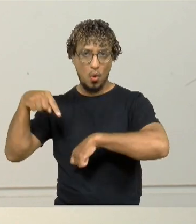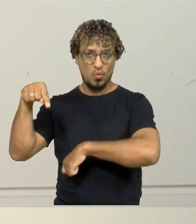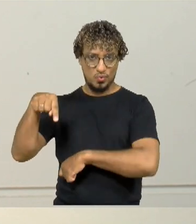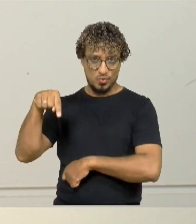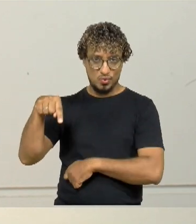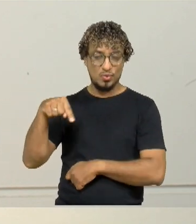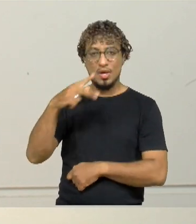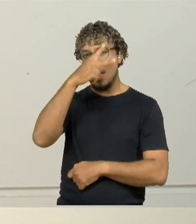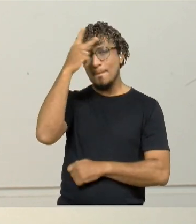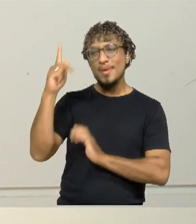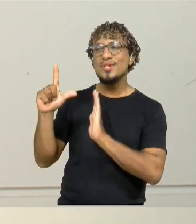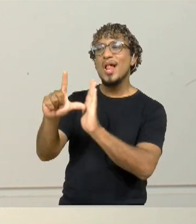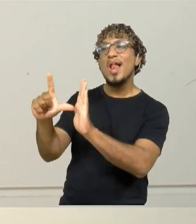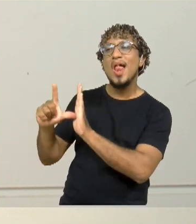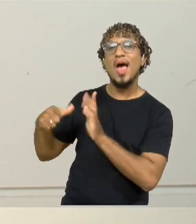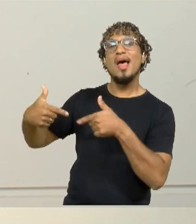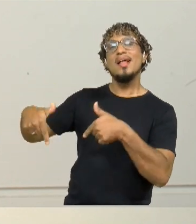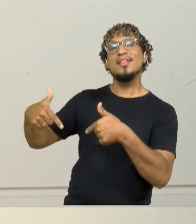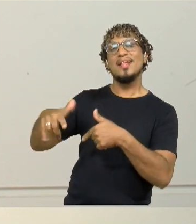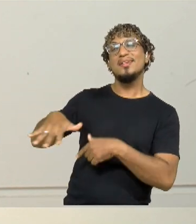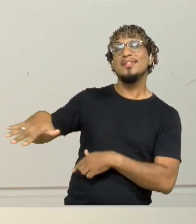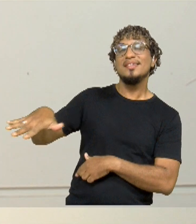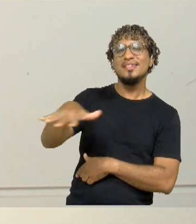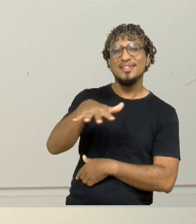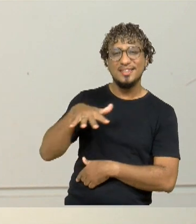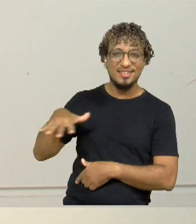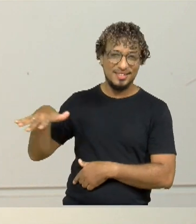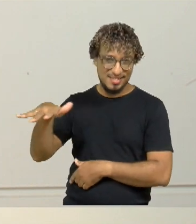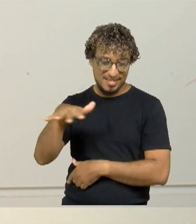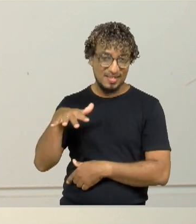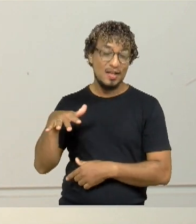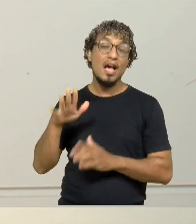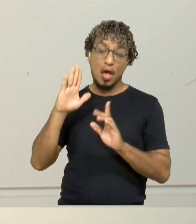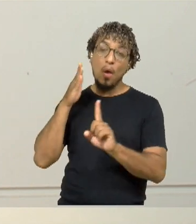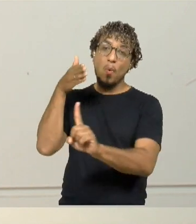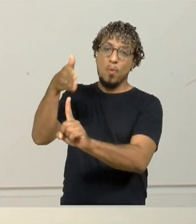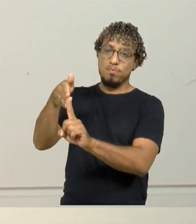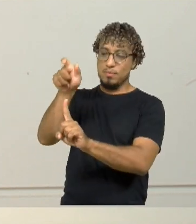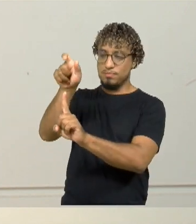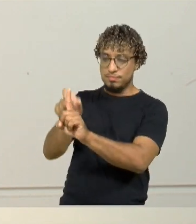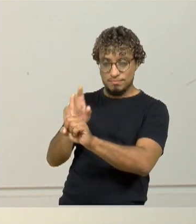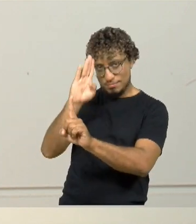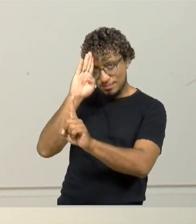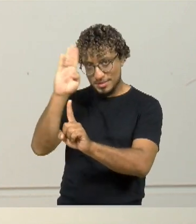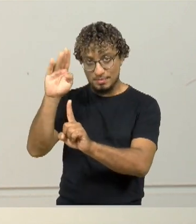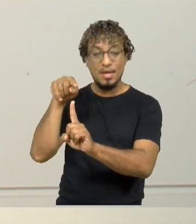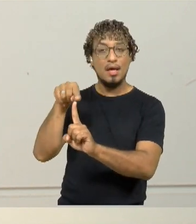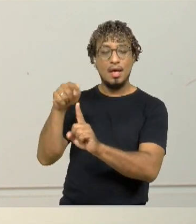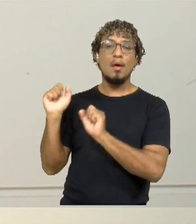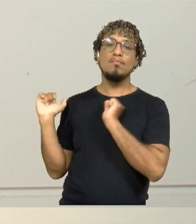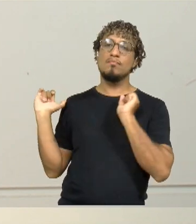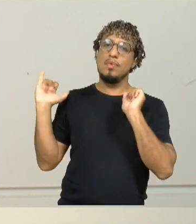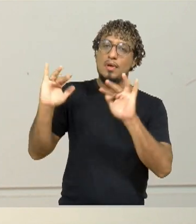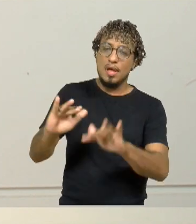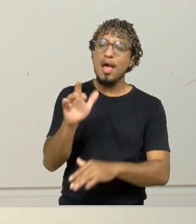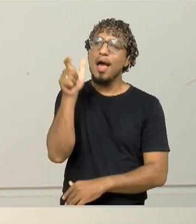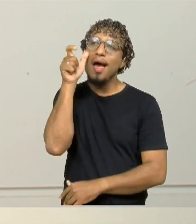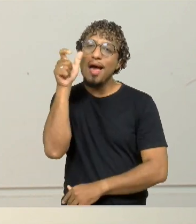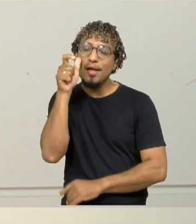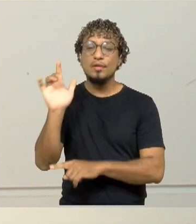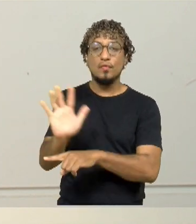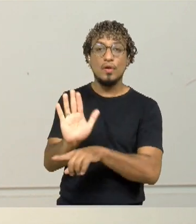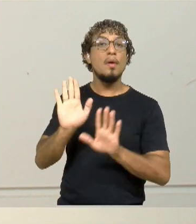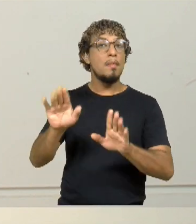que o comerciário, né? O trabalhador lá de bem, serviço e turismo, que é o nosso público-alvo, né? Eles se encontram lá, então eles assistem os filmes.